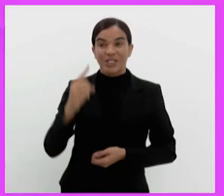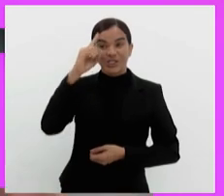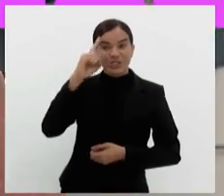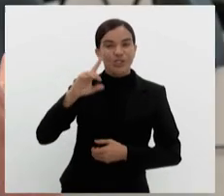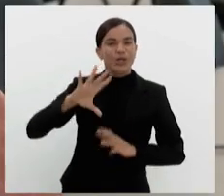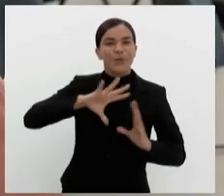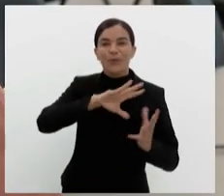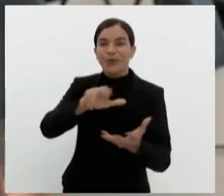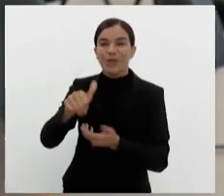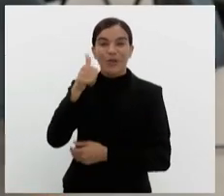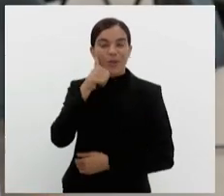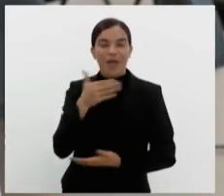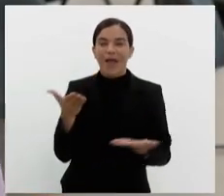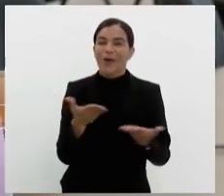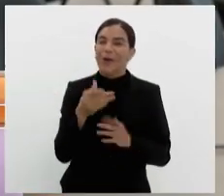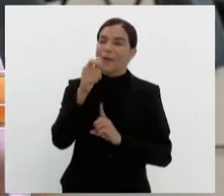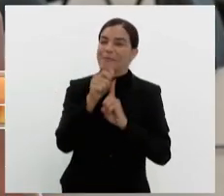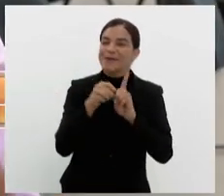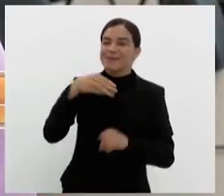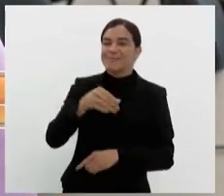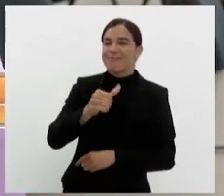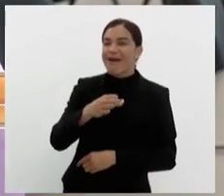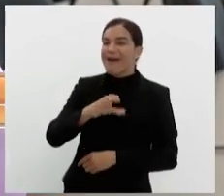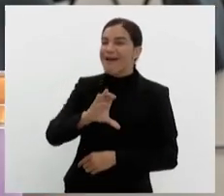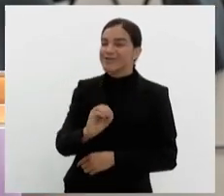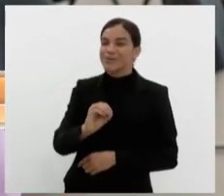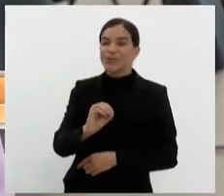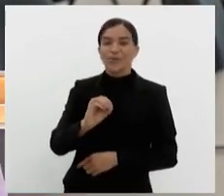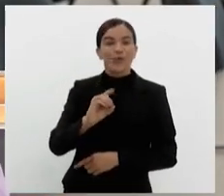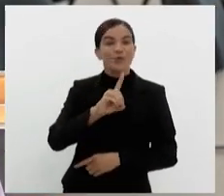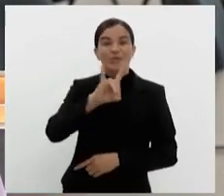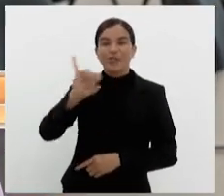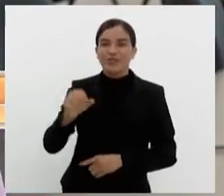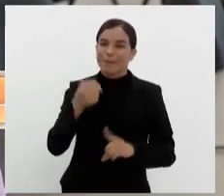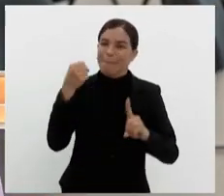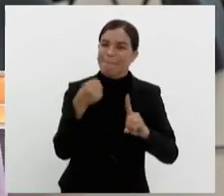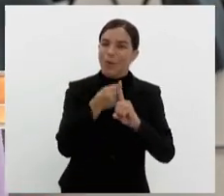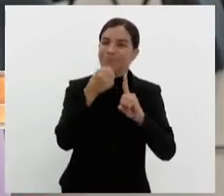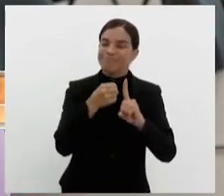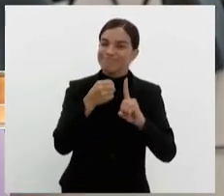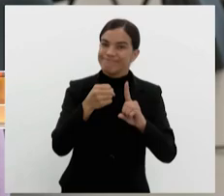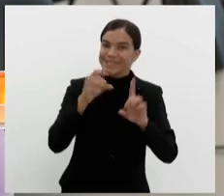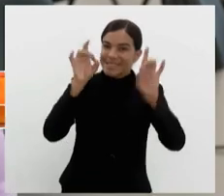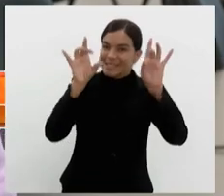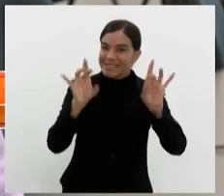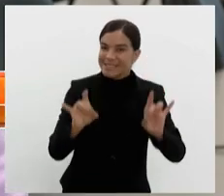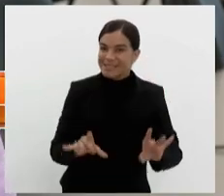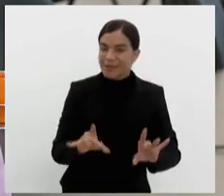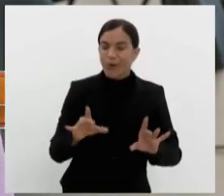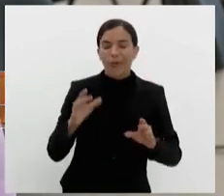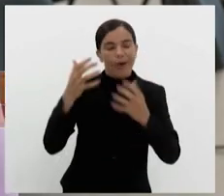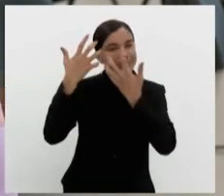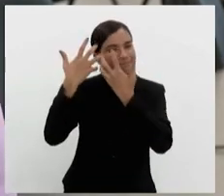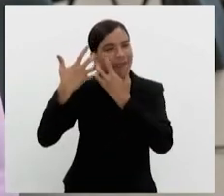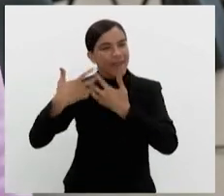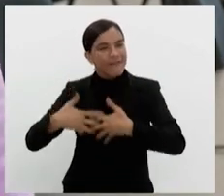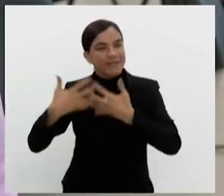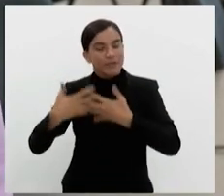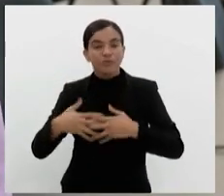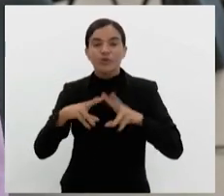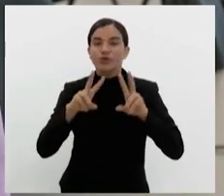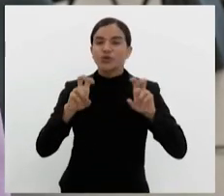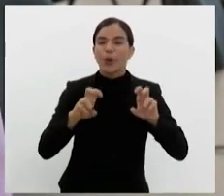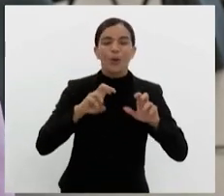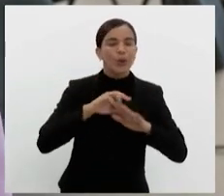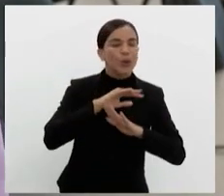Estamos agora no mês de março, comemorando com o dia simbólico do 8 de março, um mês onde a gente faz uma reflexão sobre